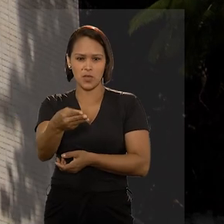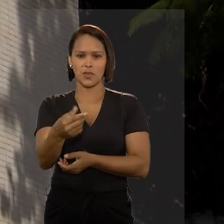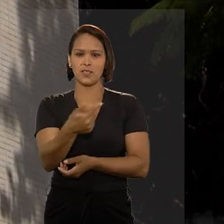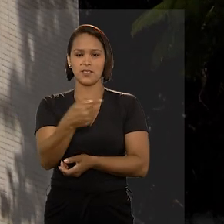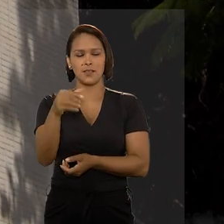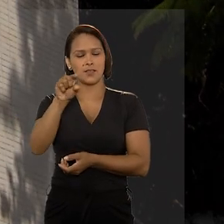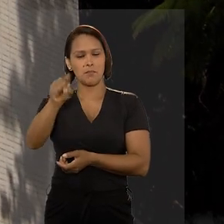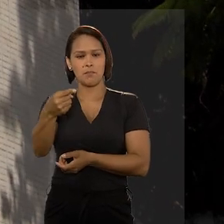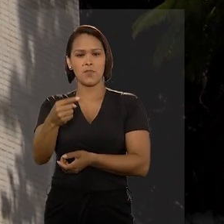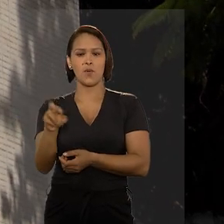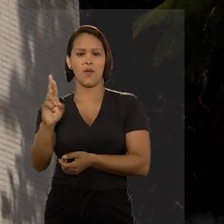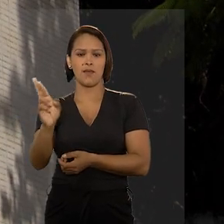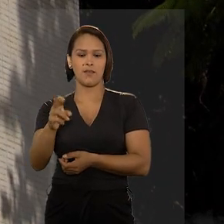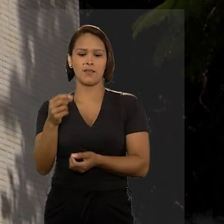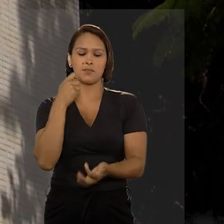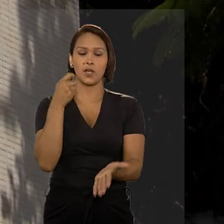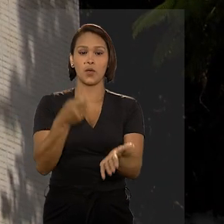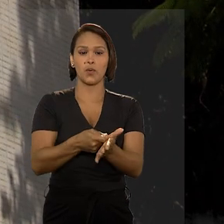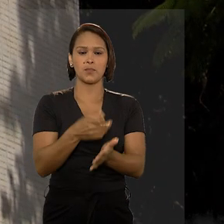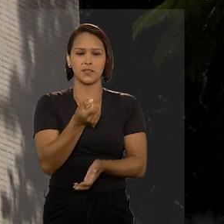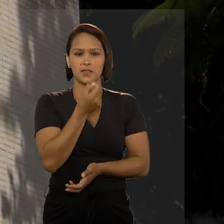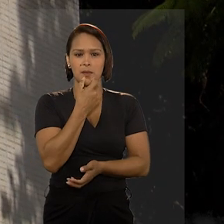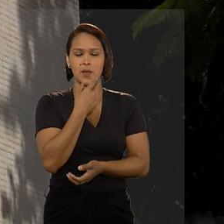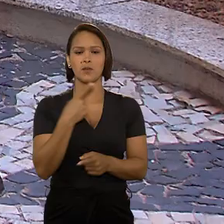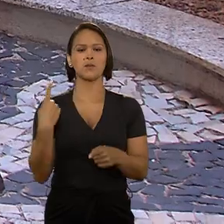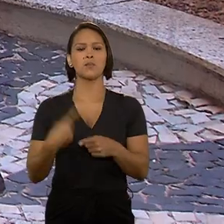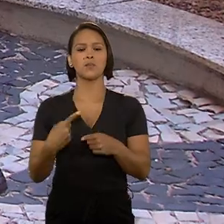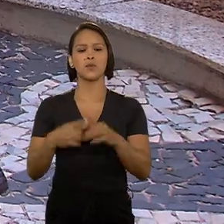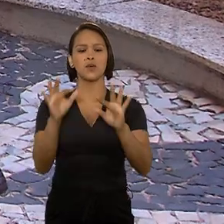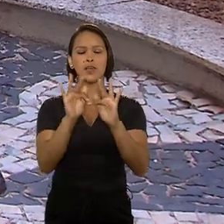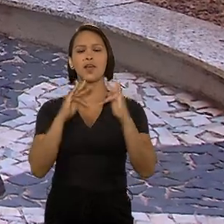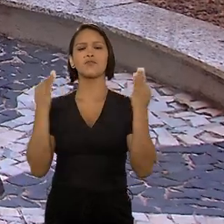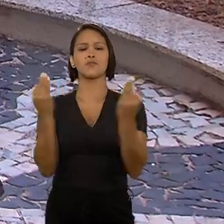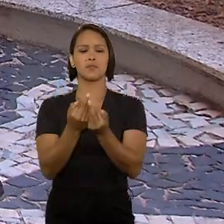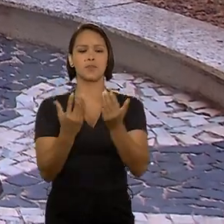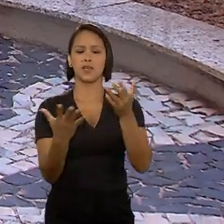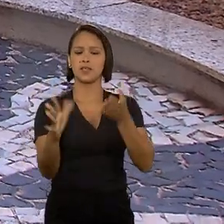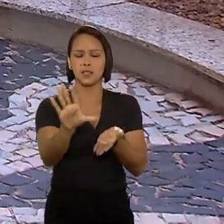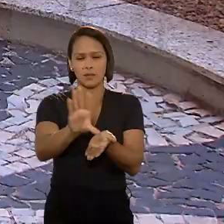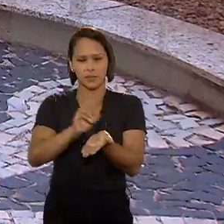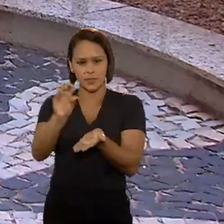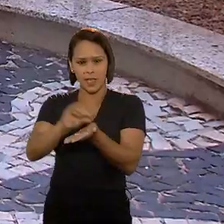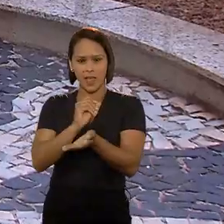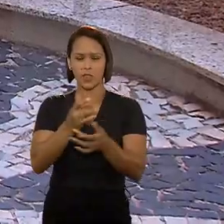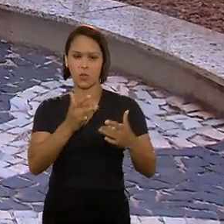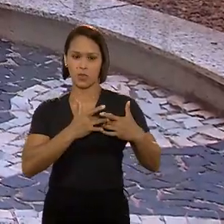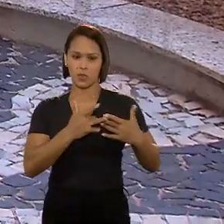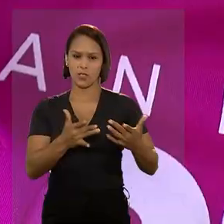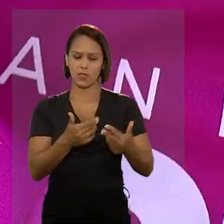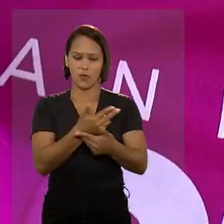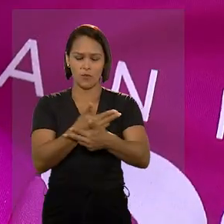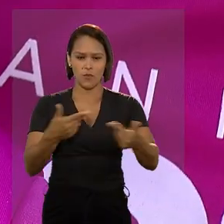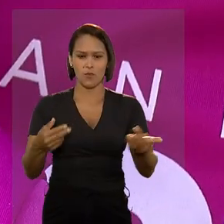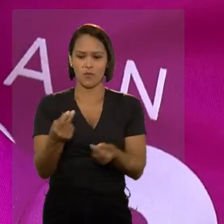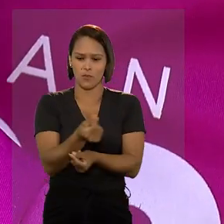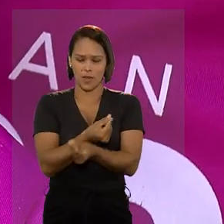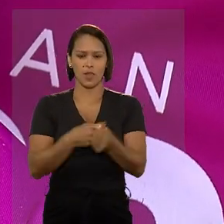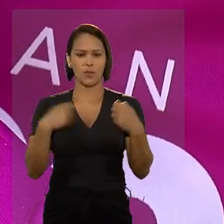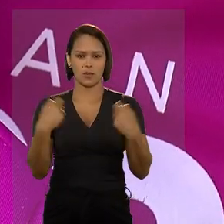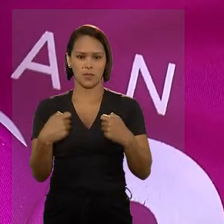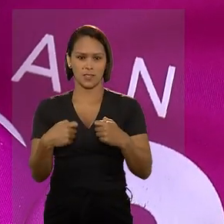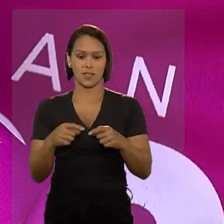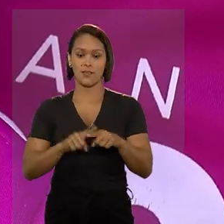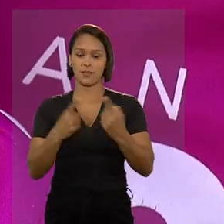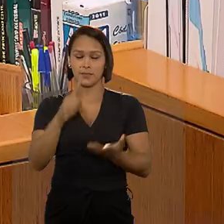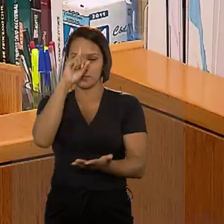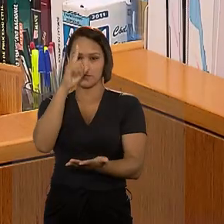,7 milhões para a compra do remédio. Isso porque a família já conseguiu arrecadar em doações o restante do valor